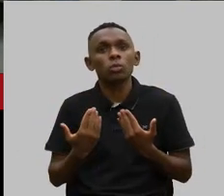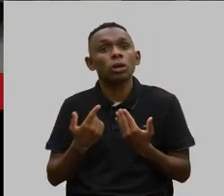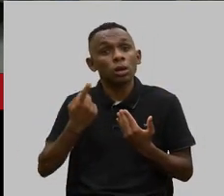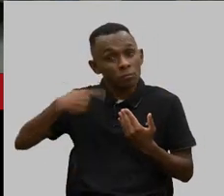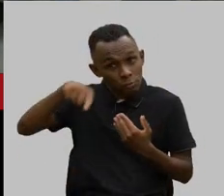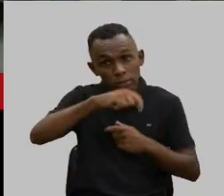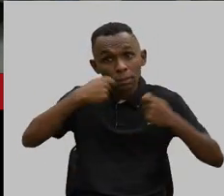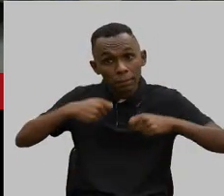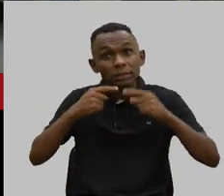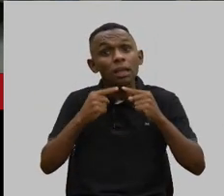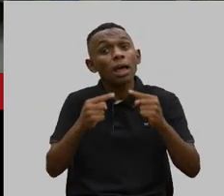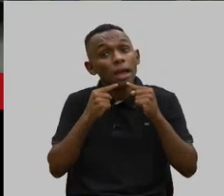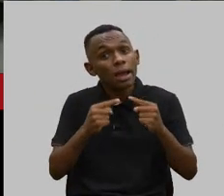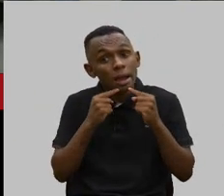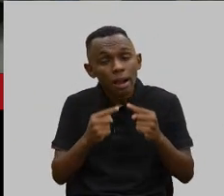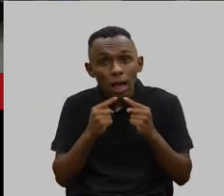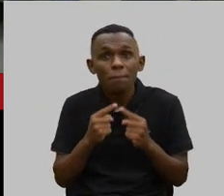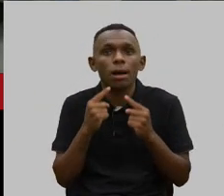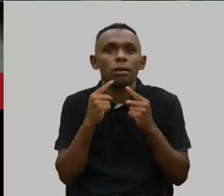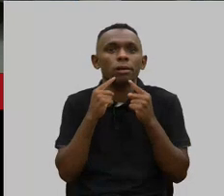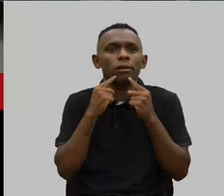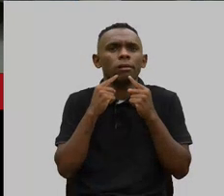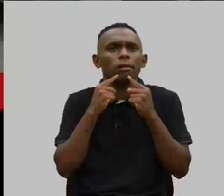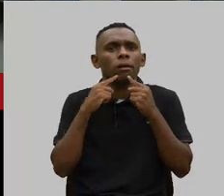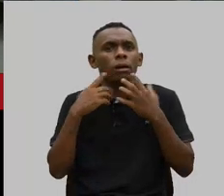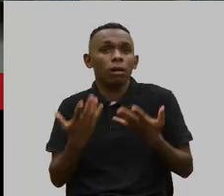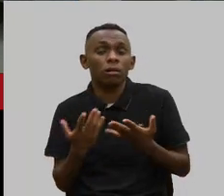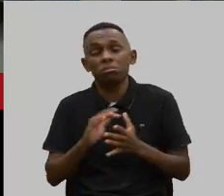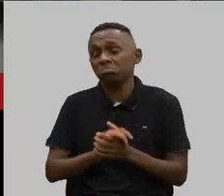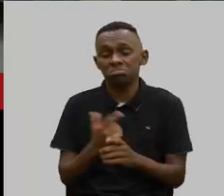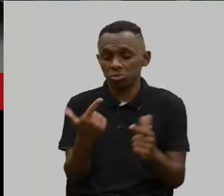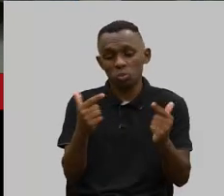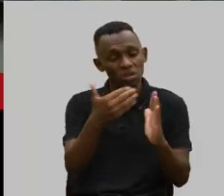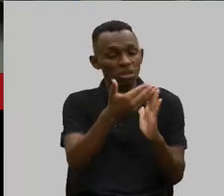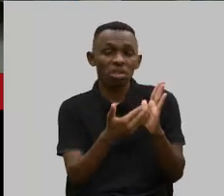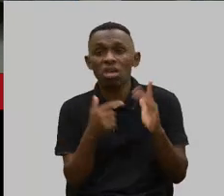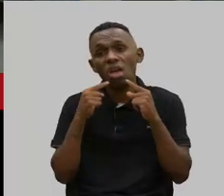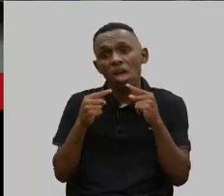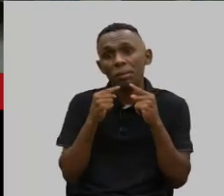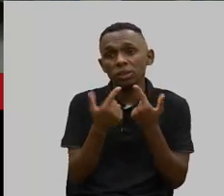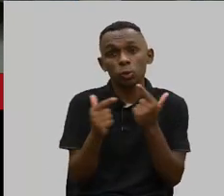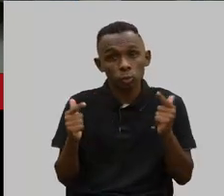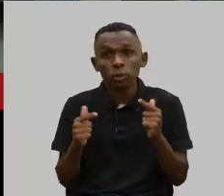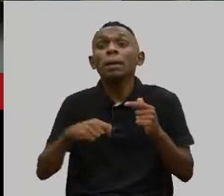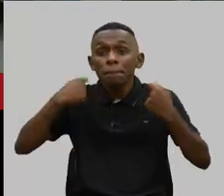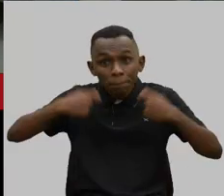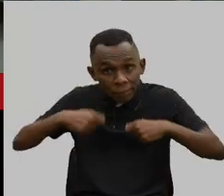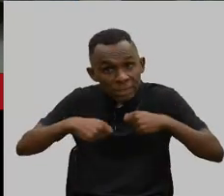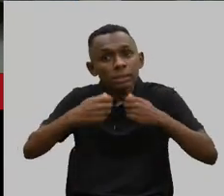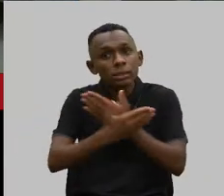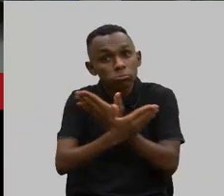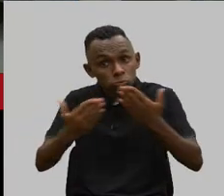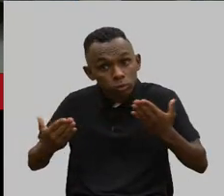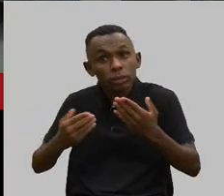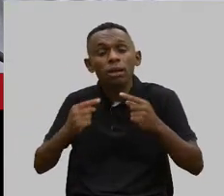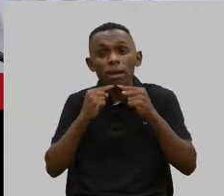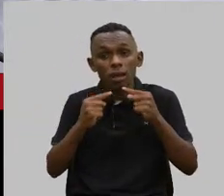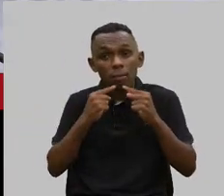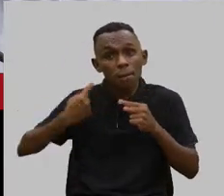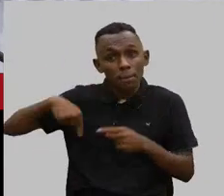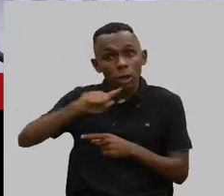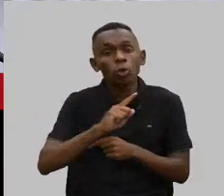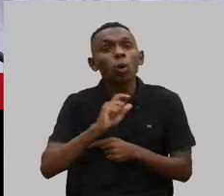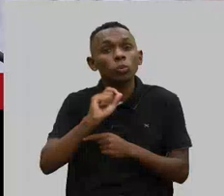de reclamar, porque eles reclamam, eles falam, olha, mas não tem reclamação, tem que ter reclamação para a gente, inclusive,